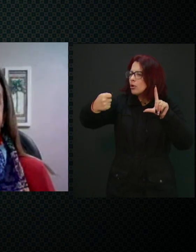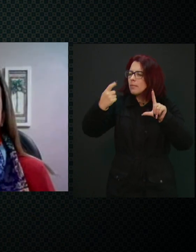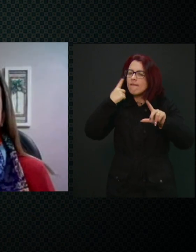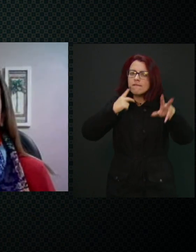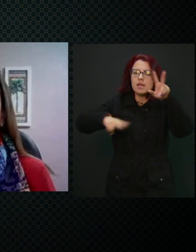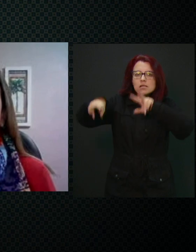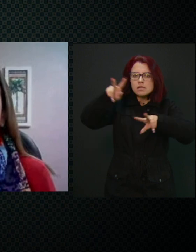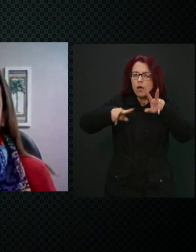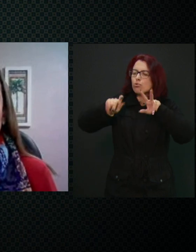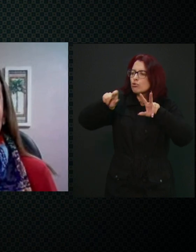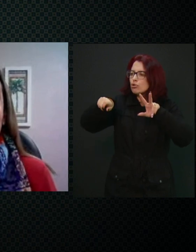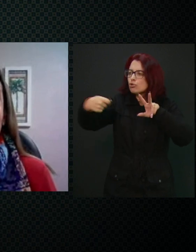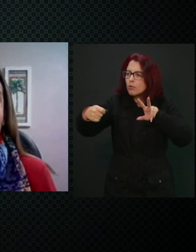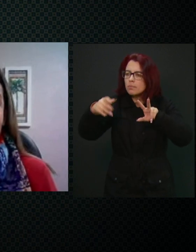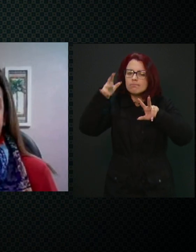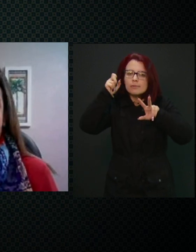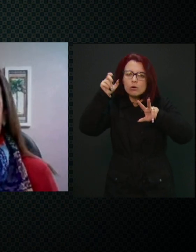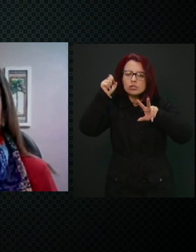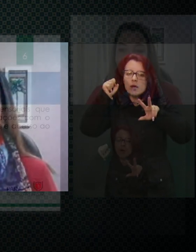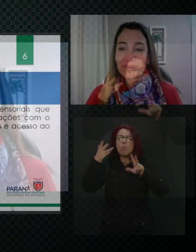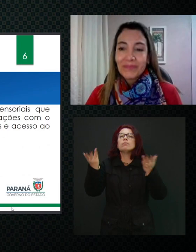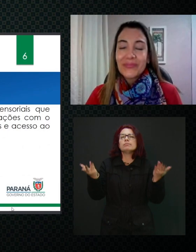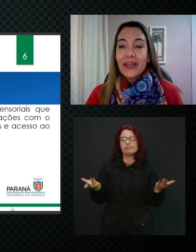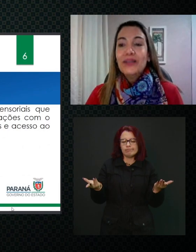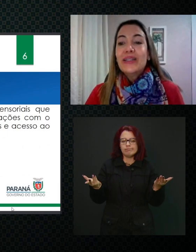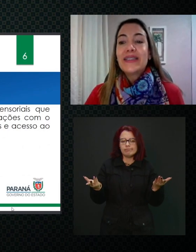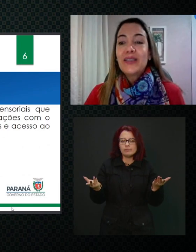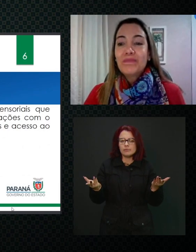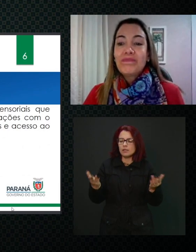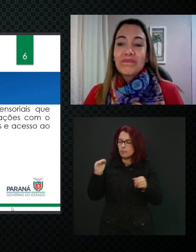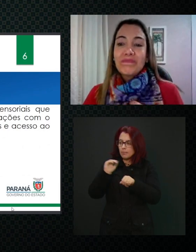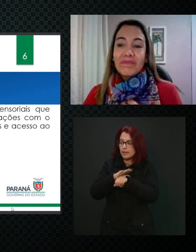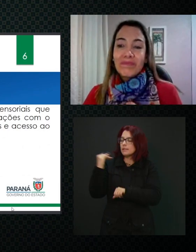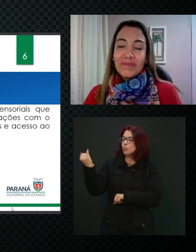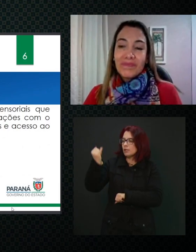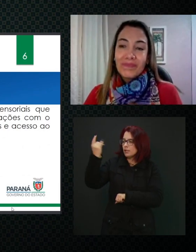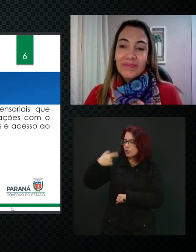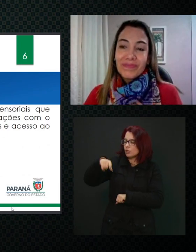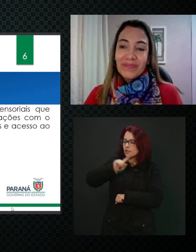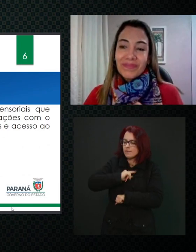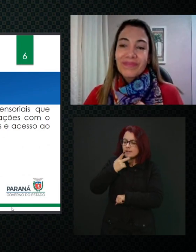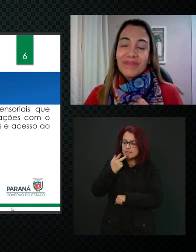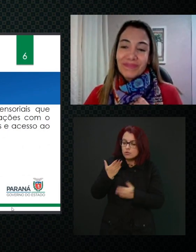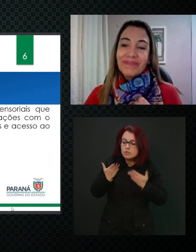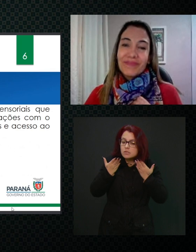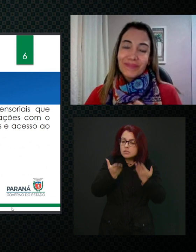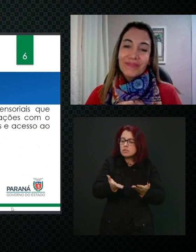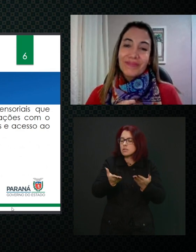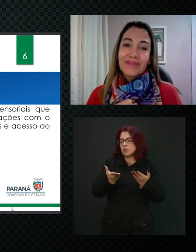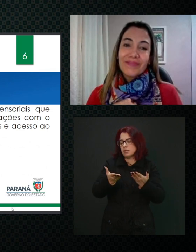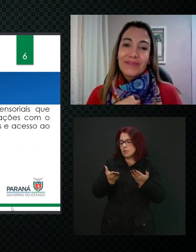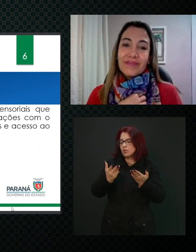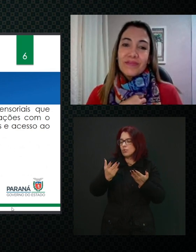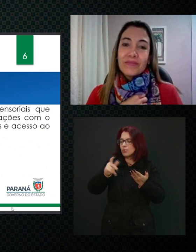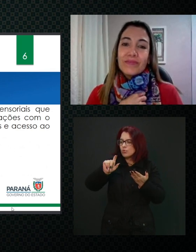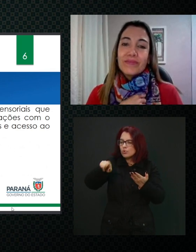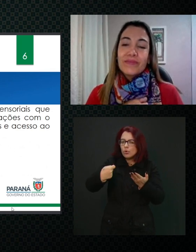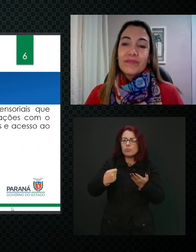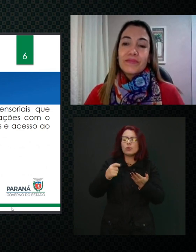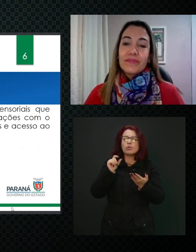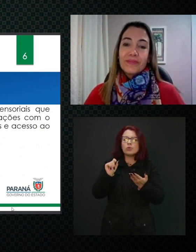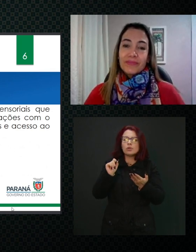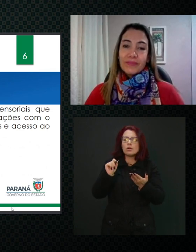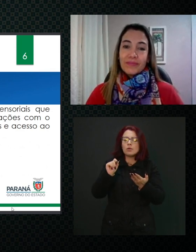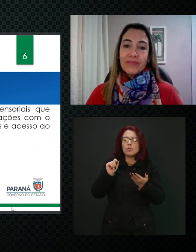audição, né. Então, principalmente falando, né, sobre essa questão, que são, né,